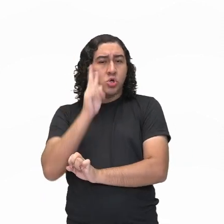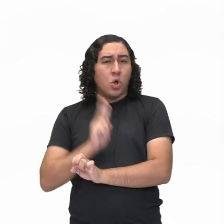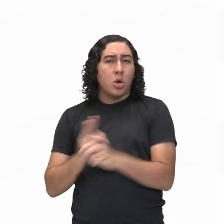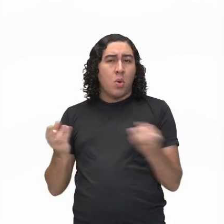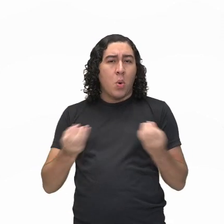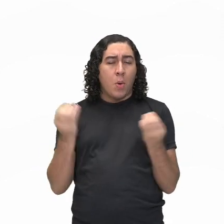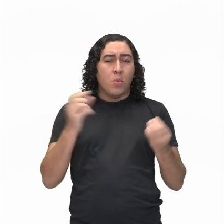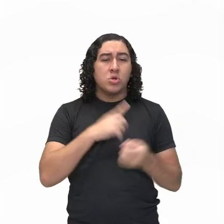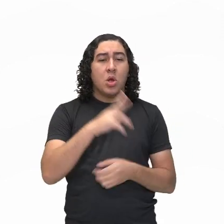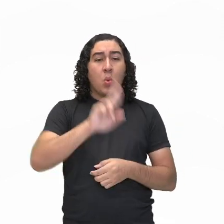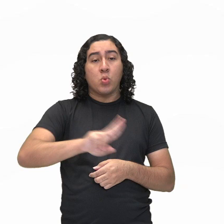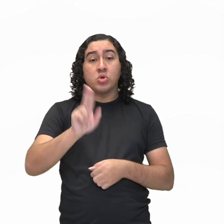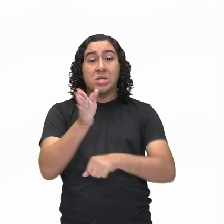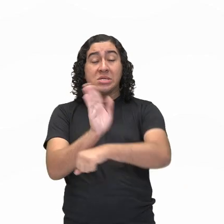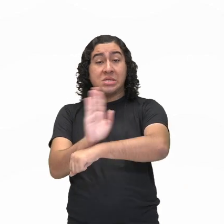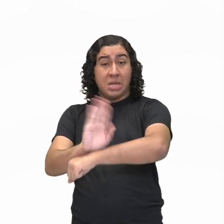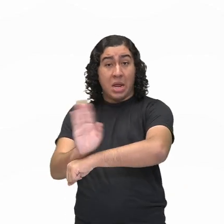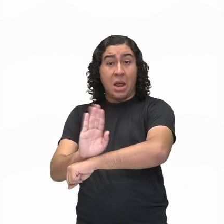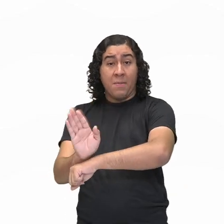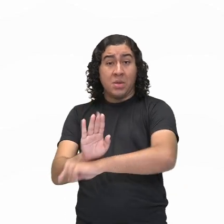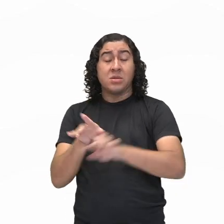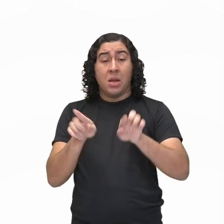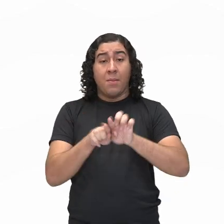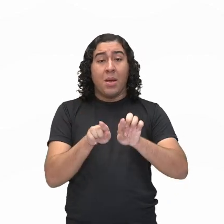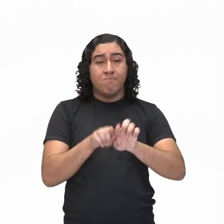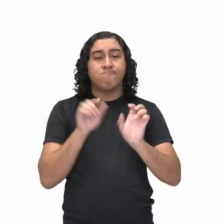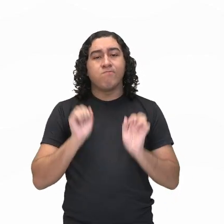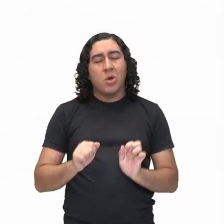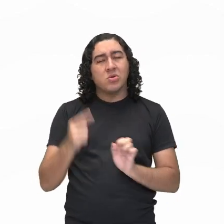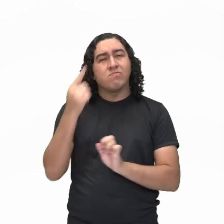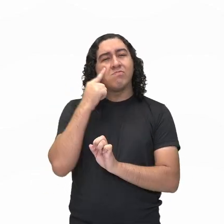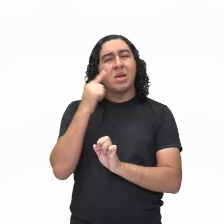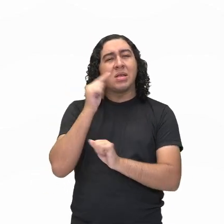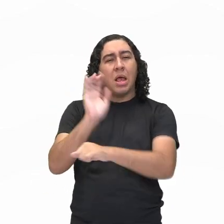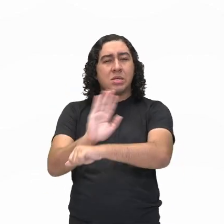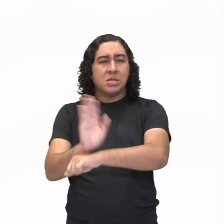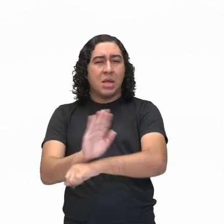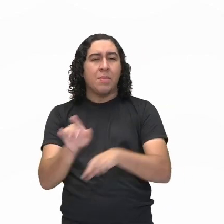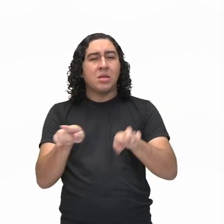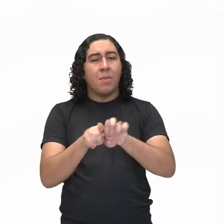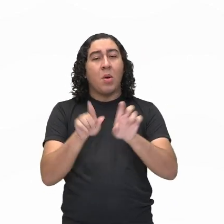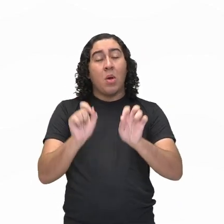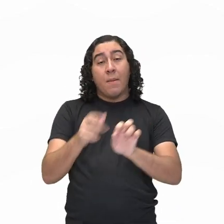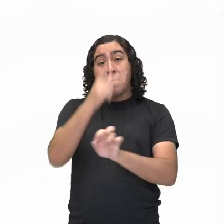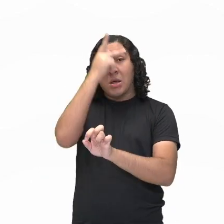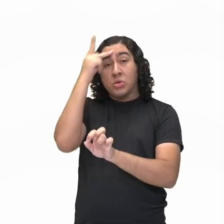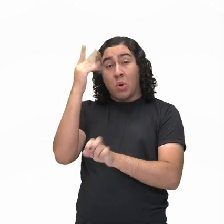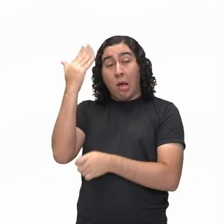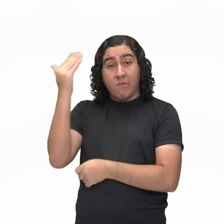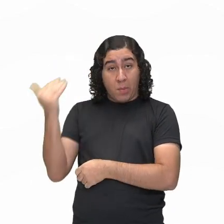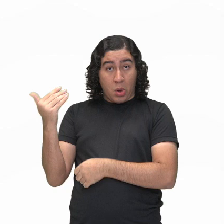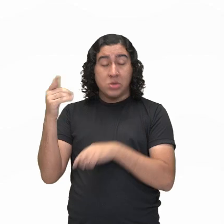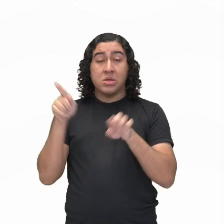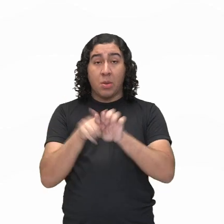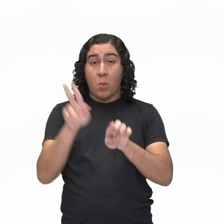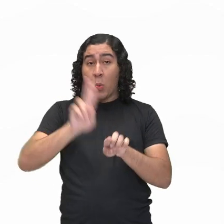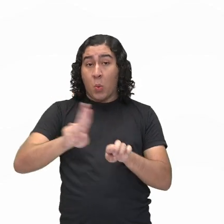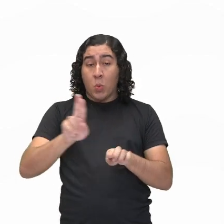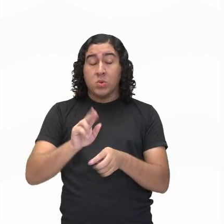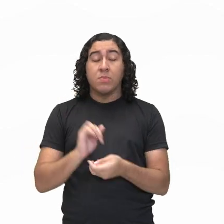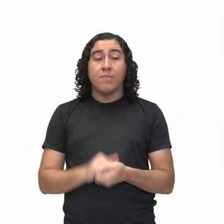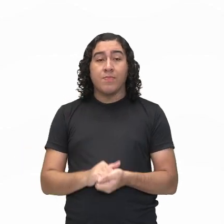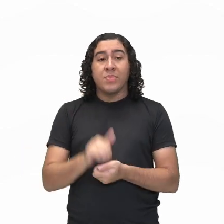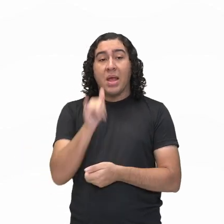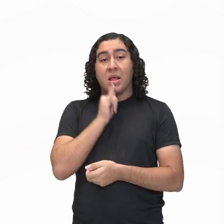do cinema, certo? E você pode contar a história de quê? De pessoas famosas. Aí, nós temos